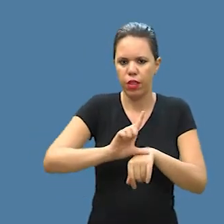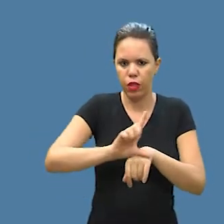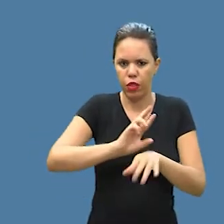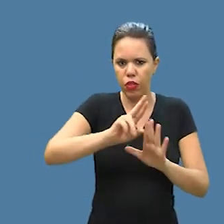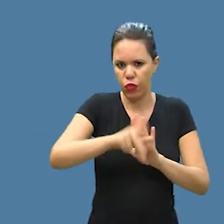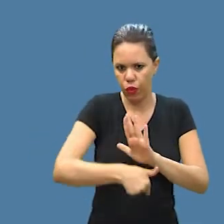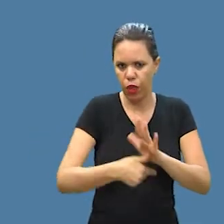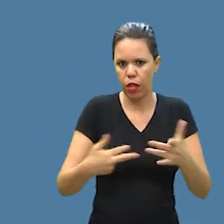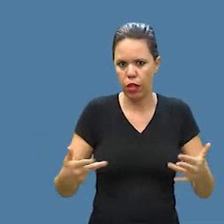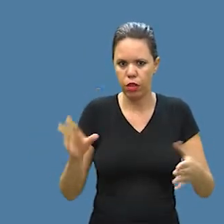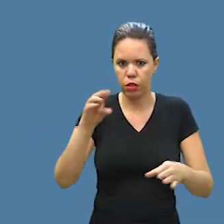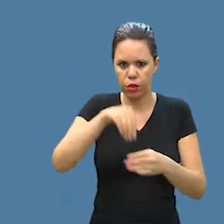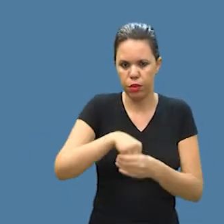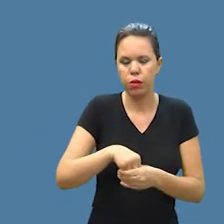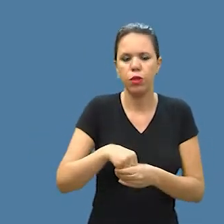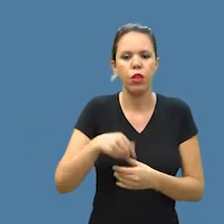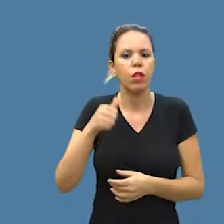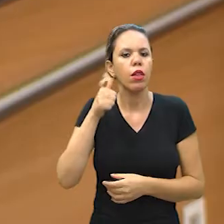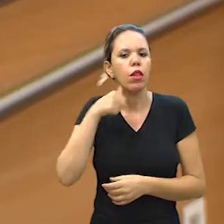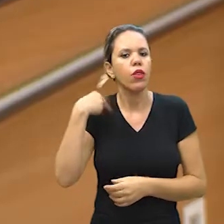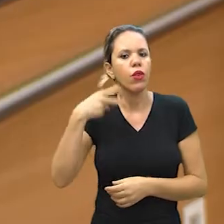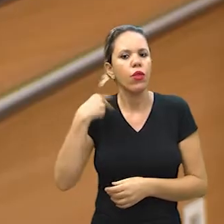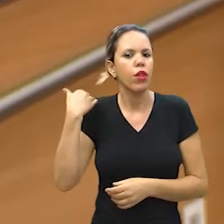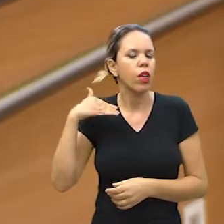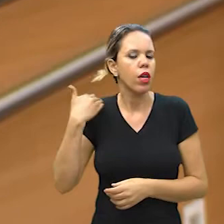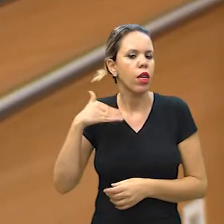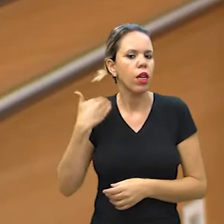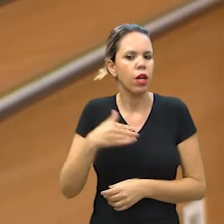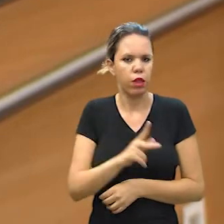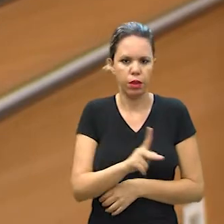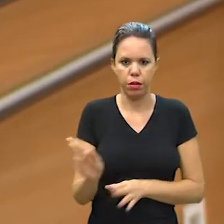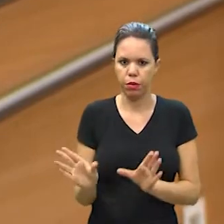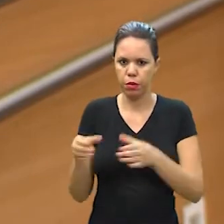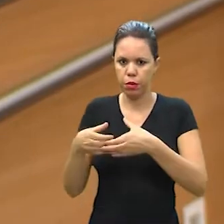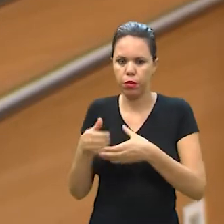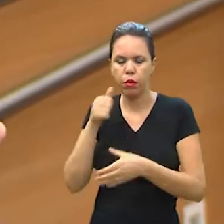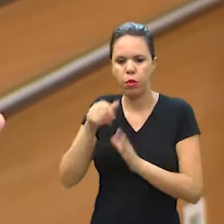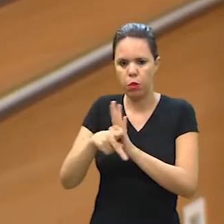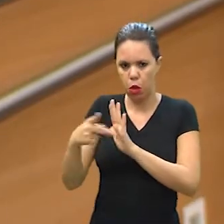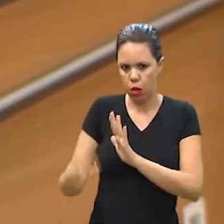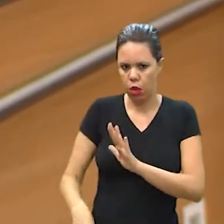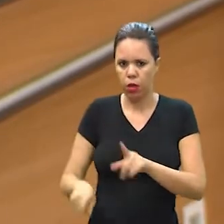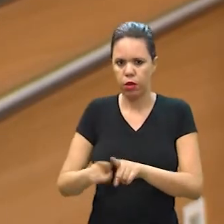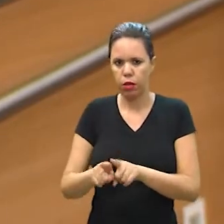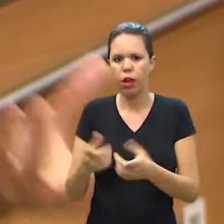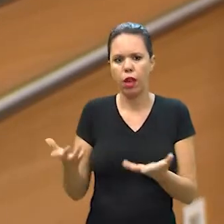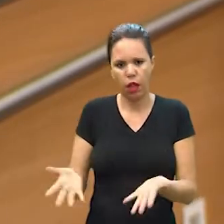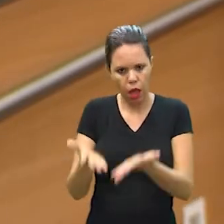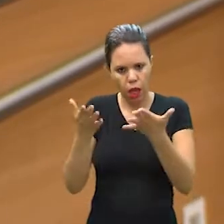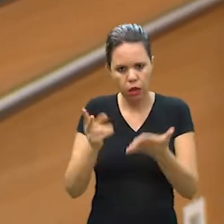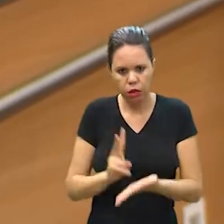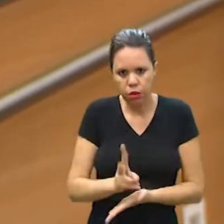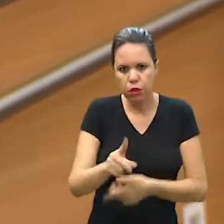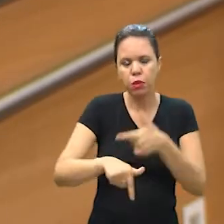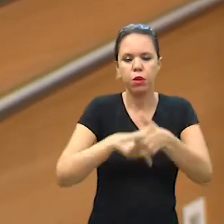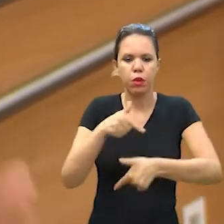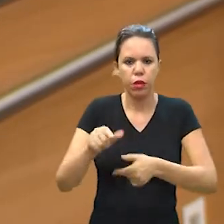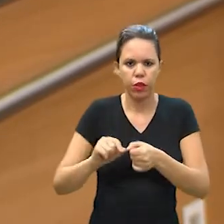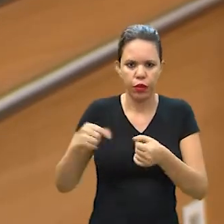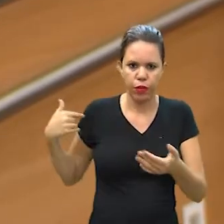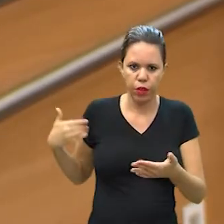demais legislações vigentes. A vereadora Mariana Conte, presidente da Comissão da Mulher, pretende dar uma